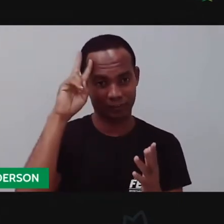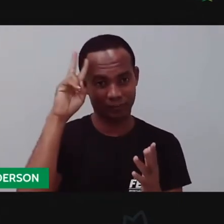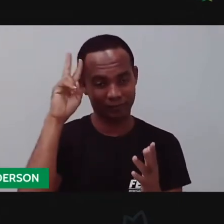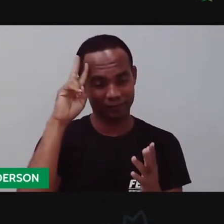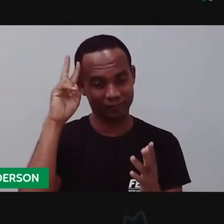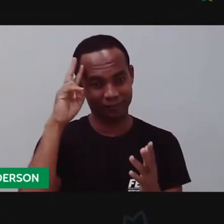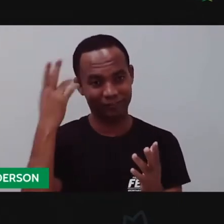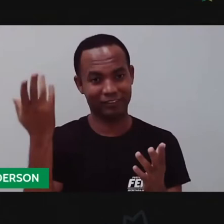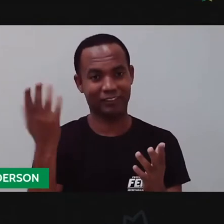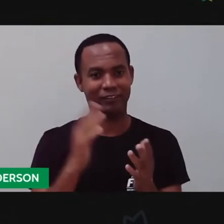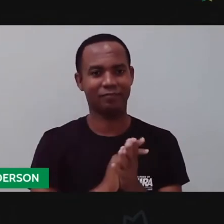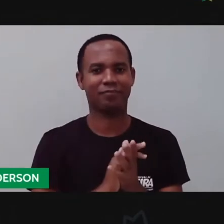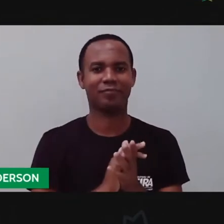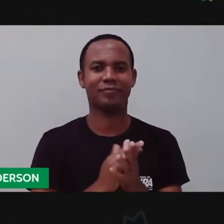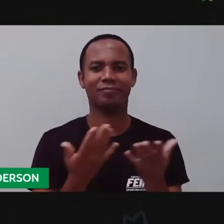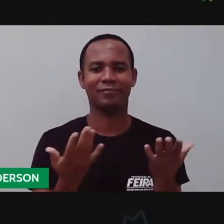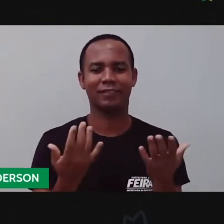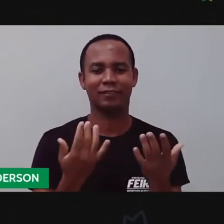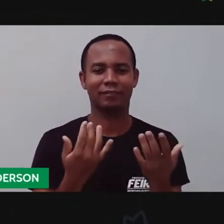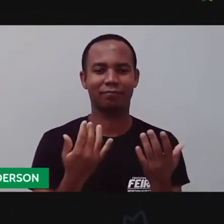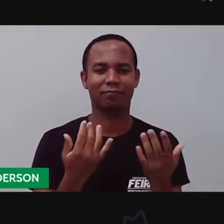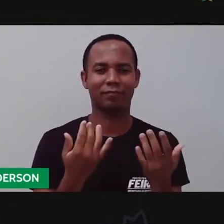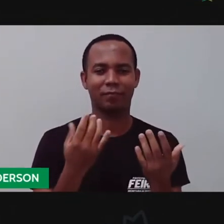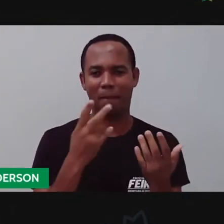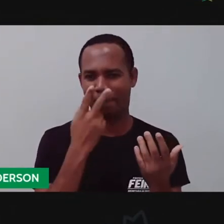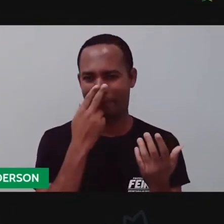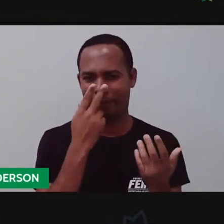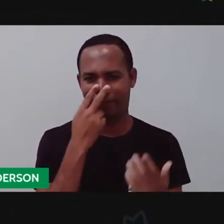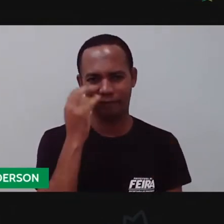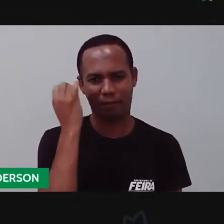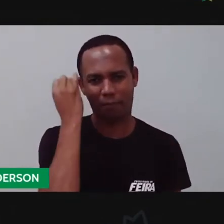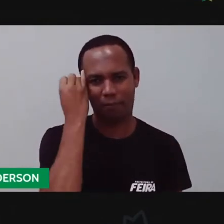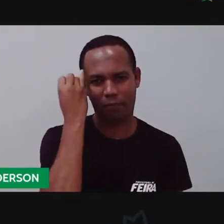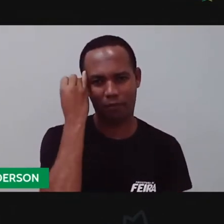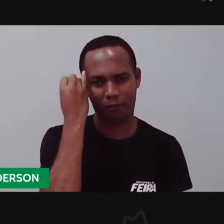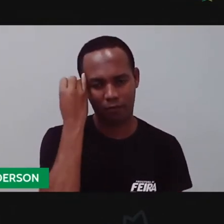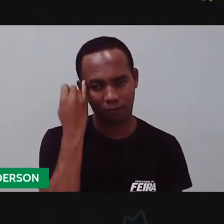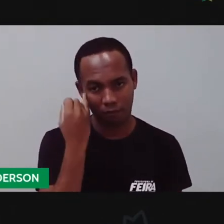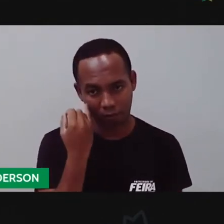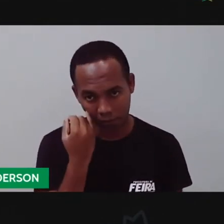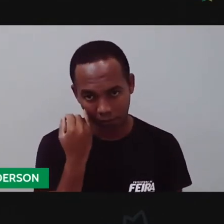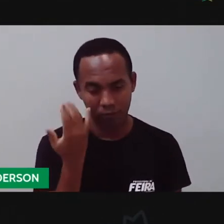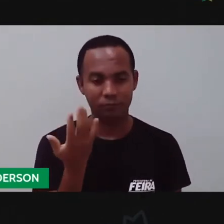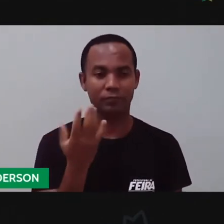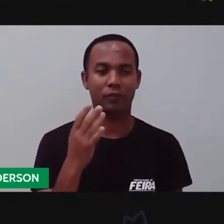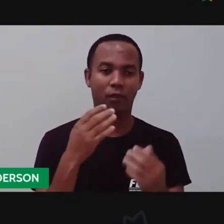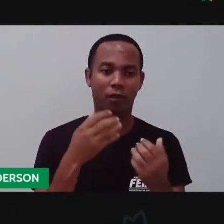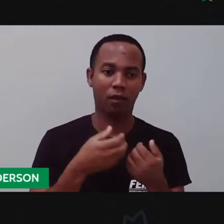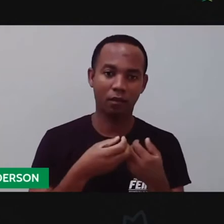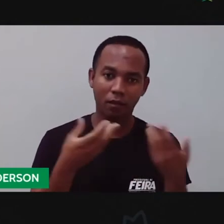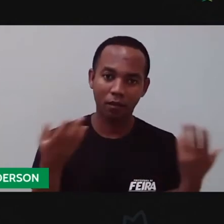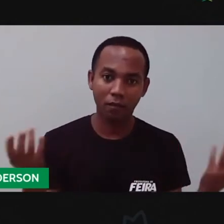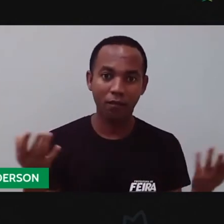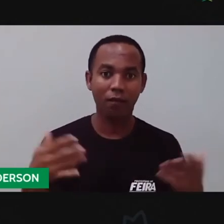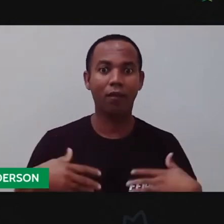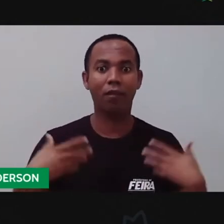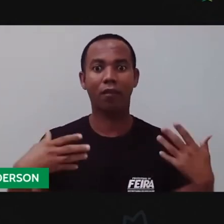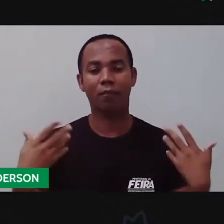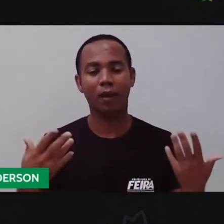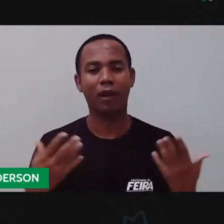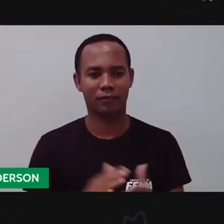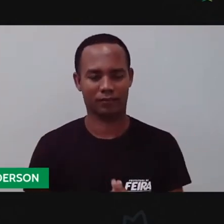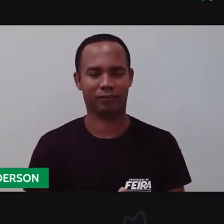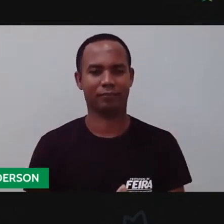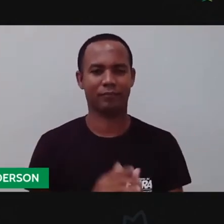segunda, vamos tirar essa preguiça do corpo, começar mais um dia de aula. Olha só que maravilha,